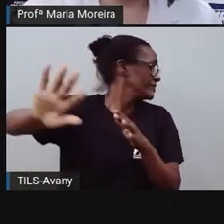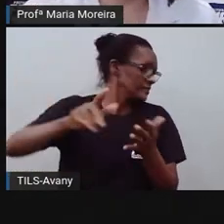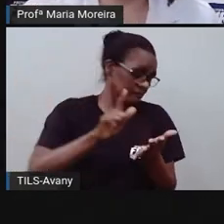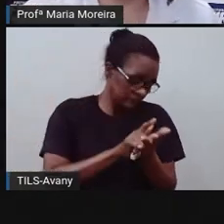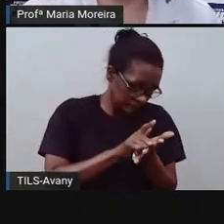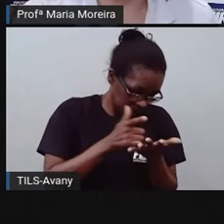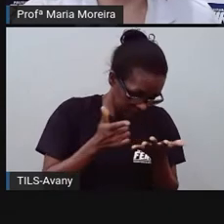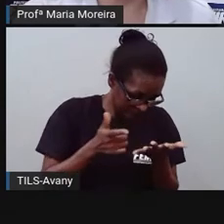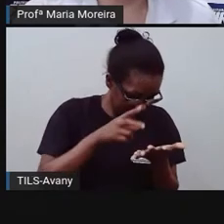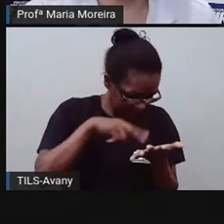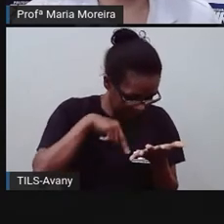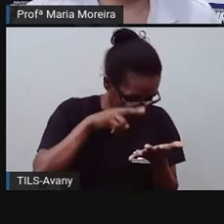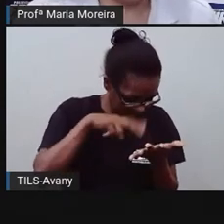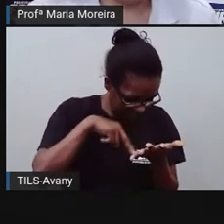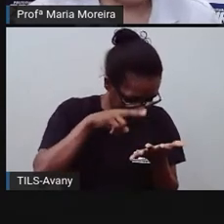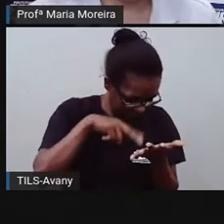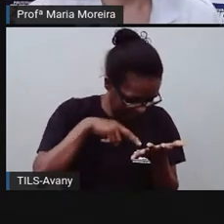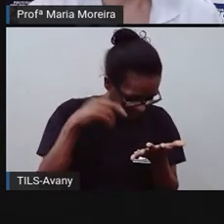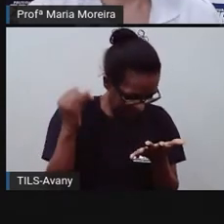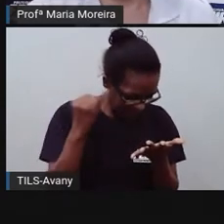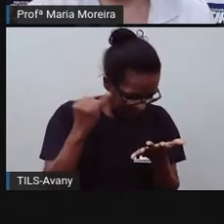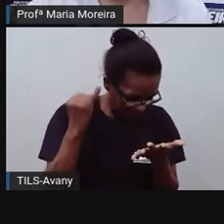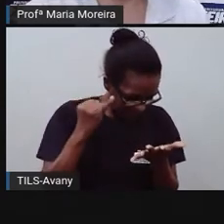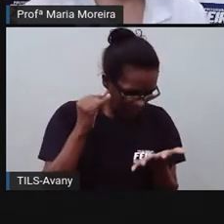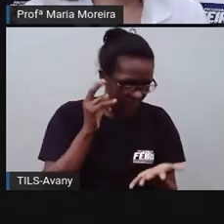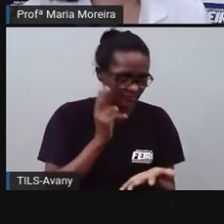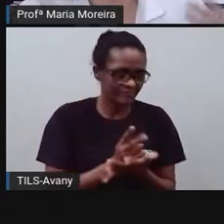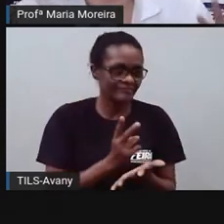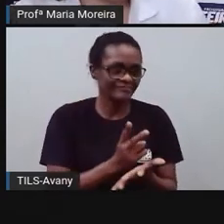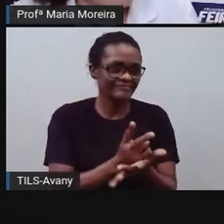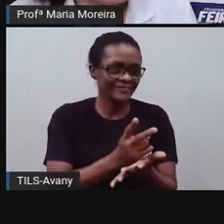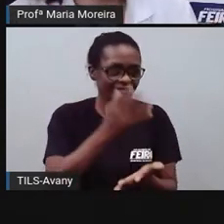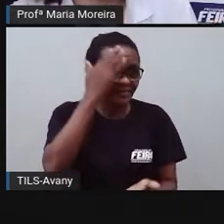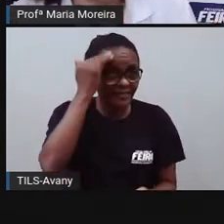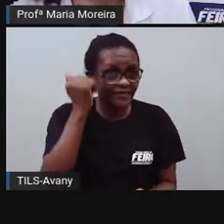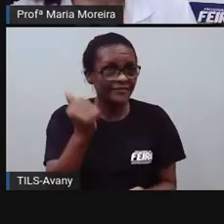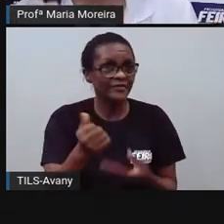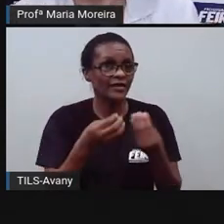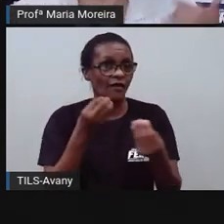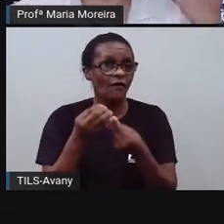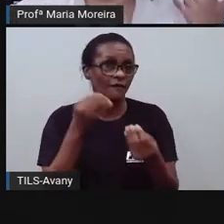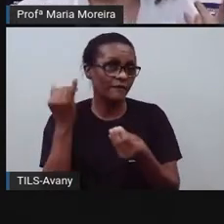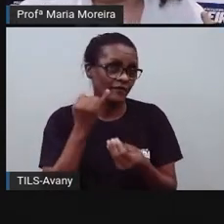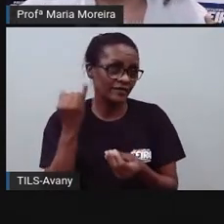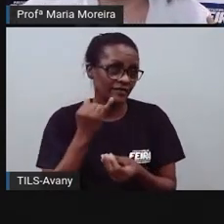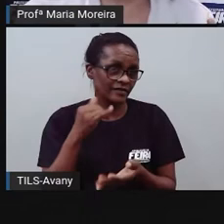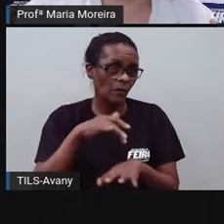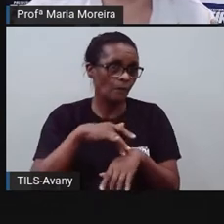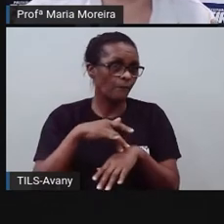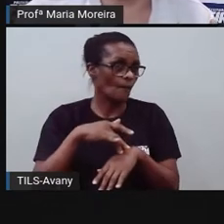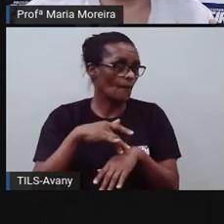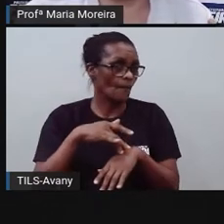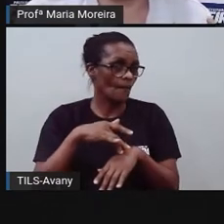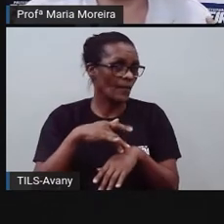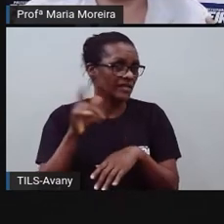bom, e a gente está o quê? Informado sobre as coisas. Porque quando a gente tem informação, a gente vai ficando mais